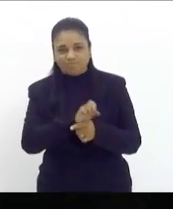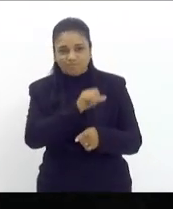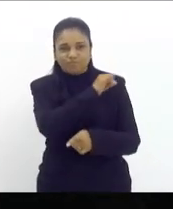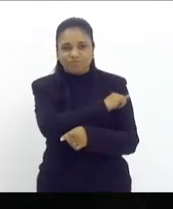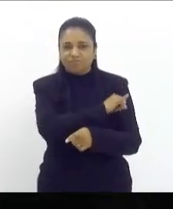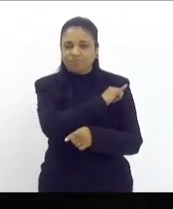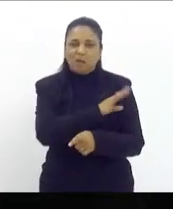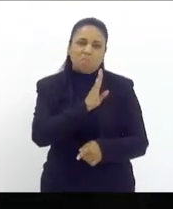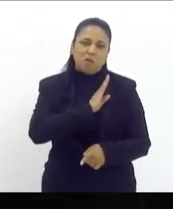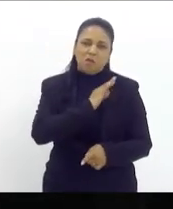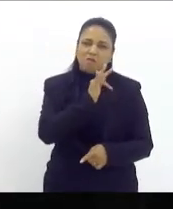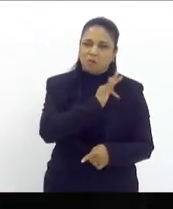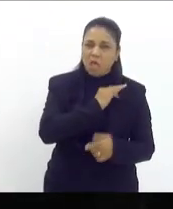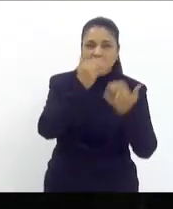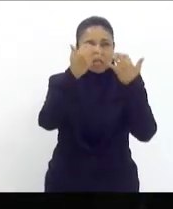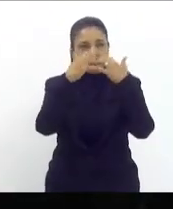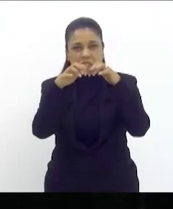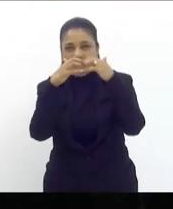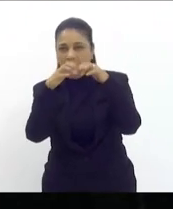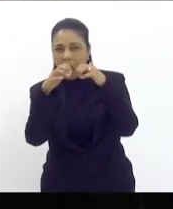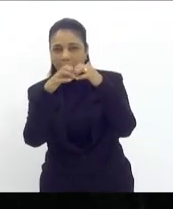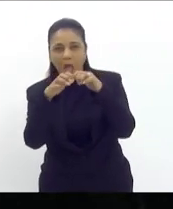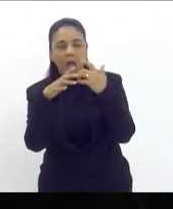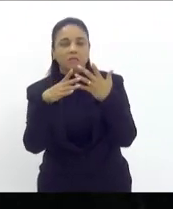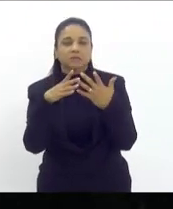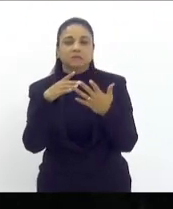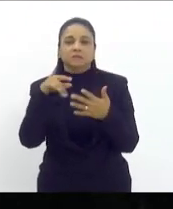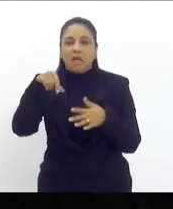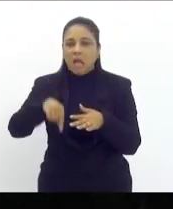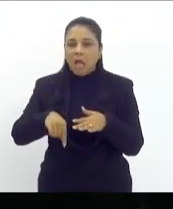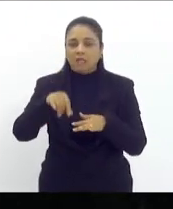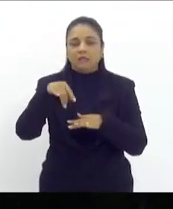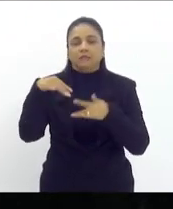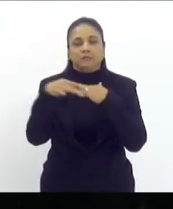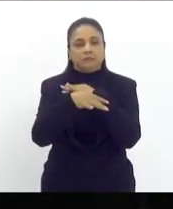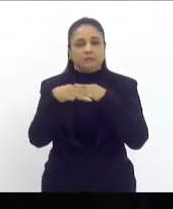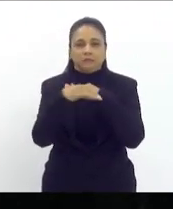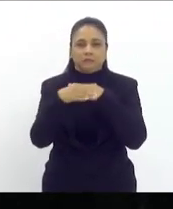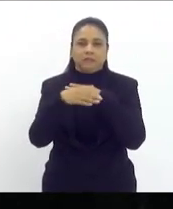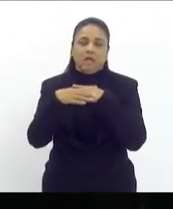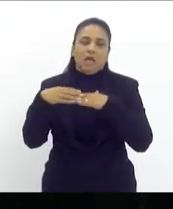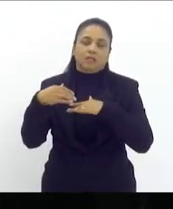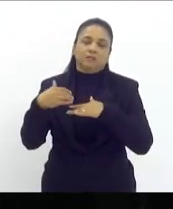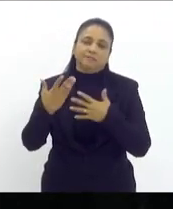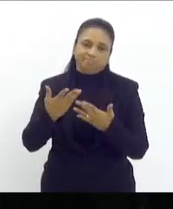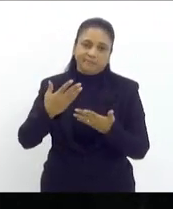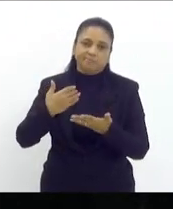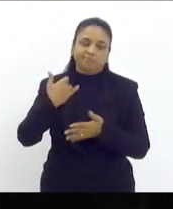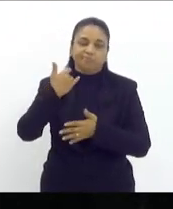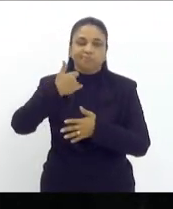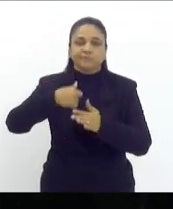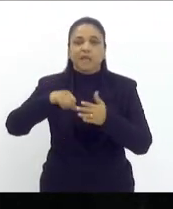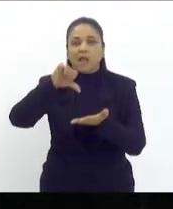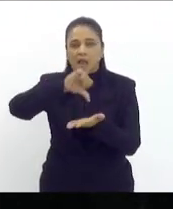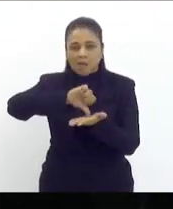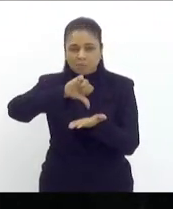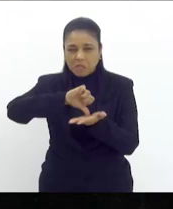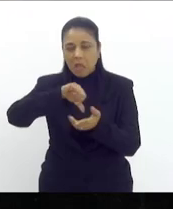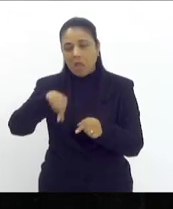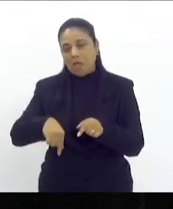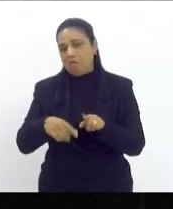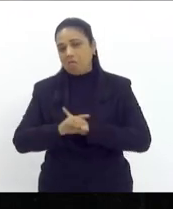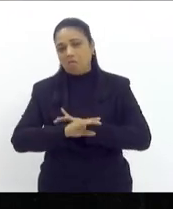região serrana no grosso da região metropolitana e por todo o interior é na energia